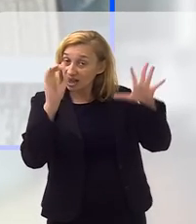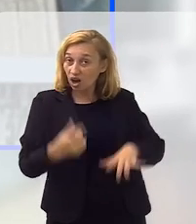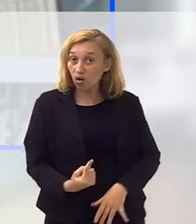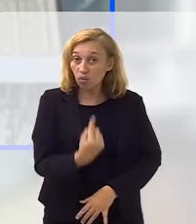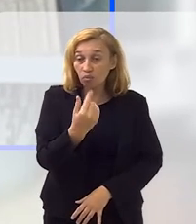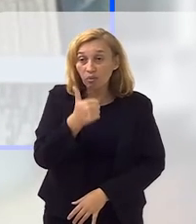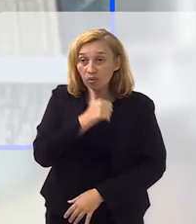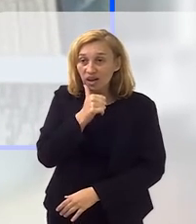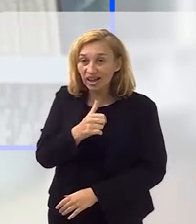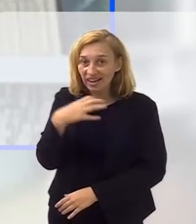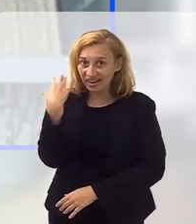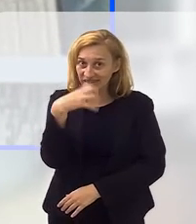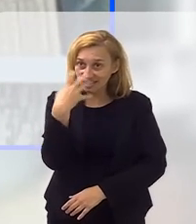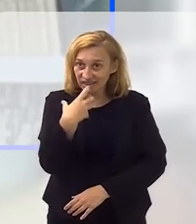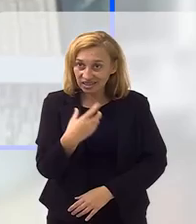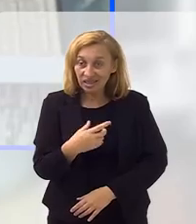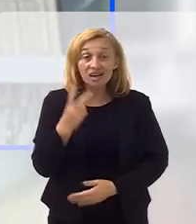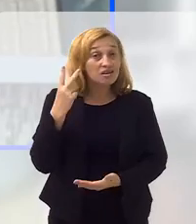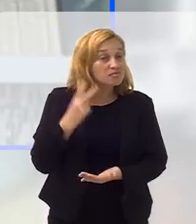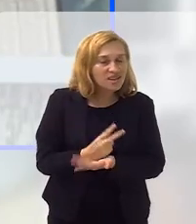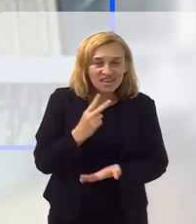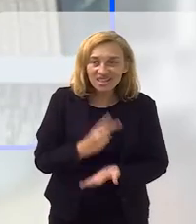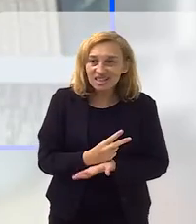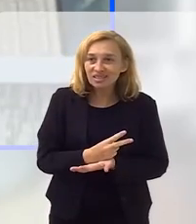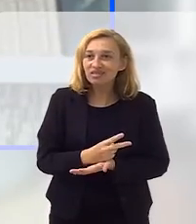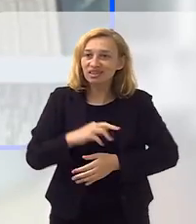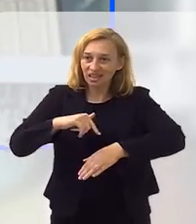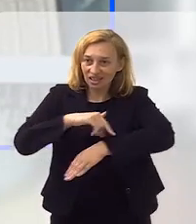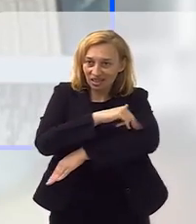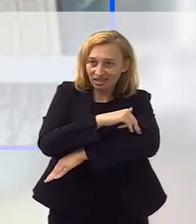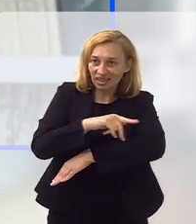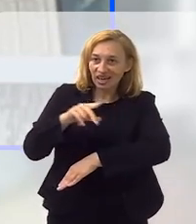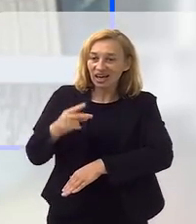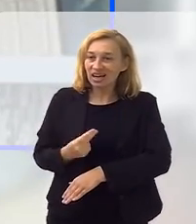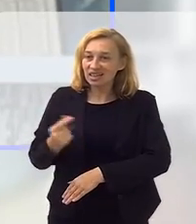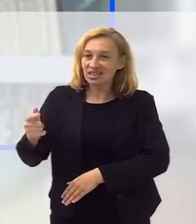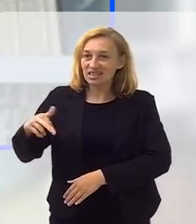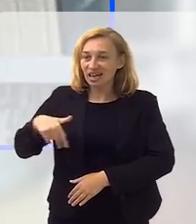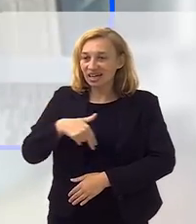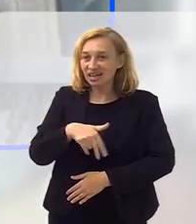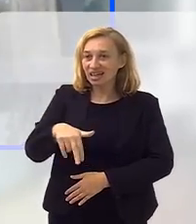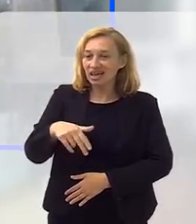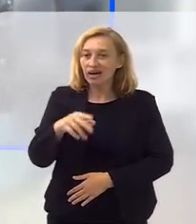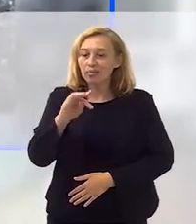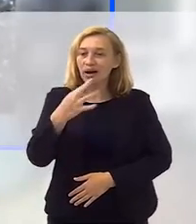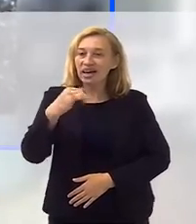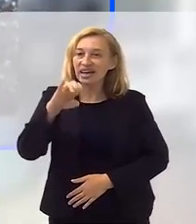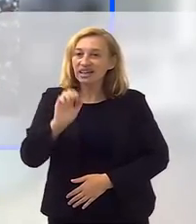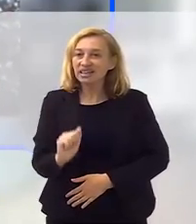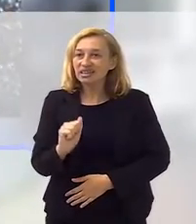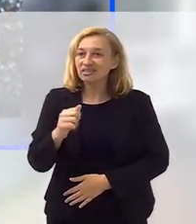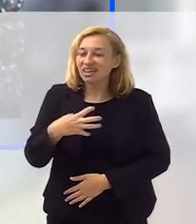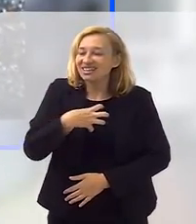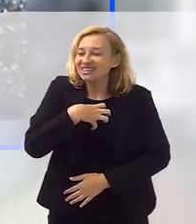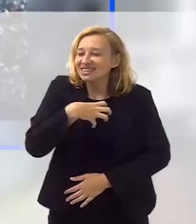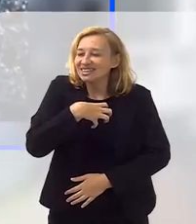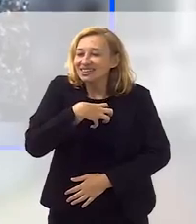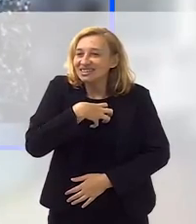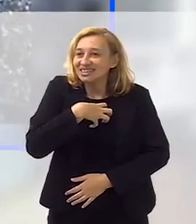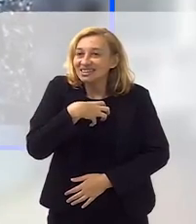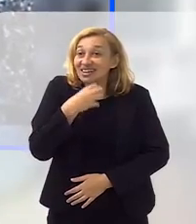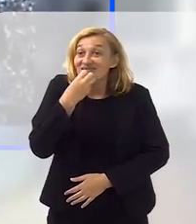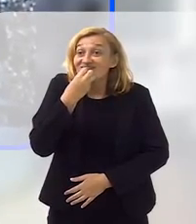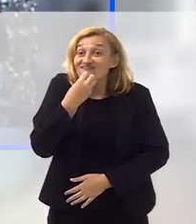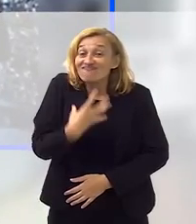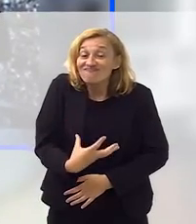especial tinha-se uma mulher compositora, mesmo assim, naquele desfile, ela sai na ala das baianas da Cidade Alta, que é onde ela